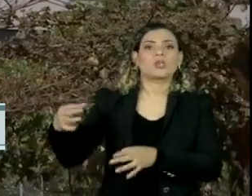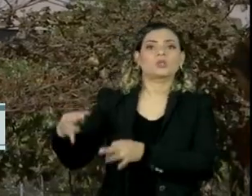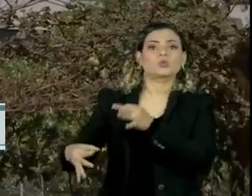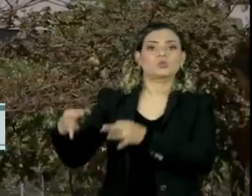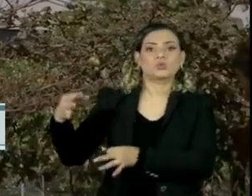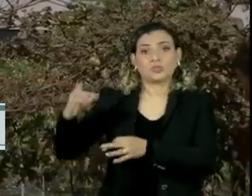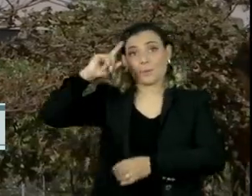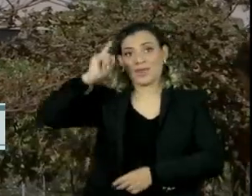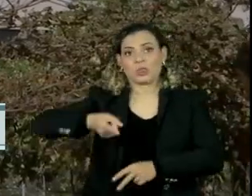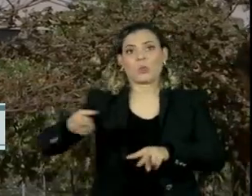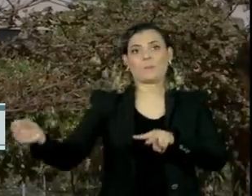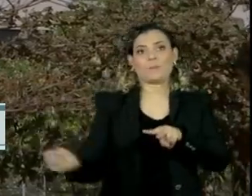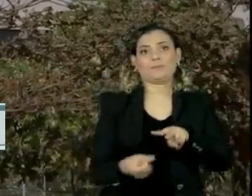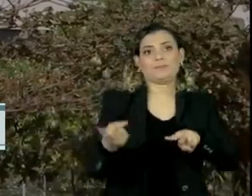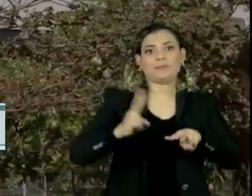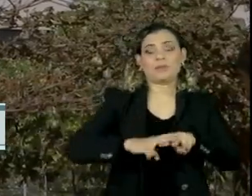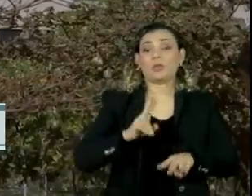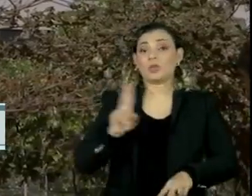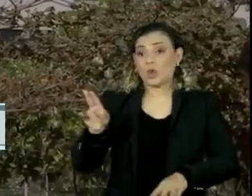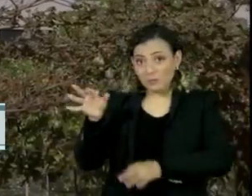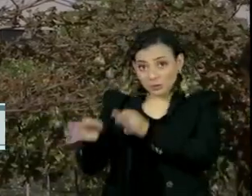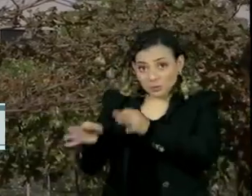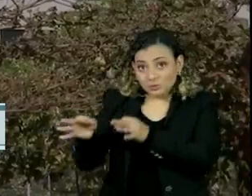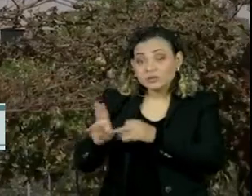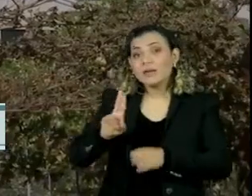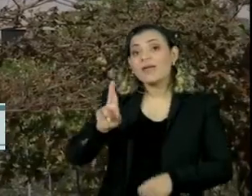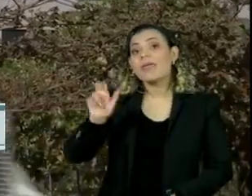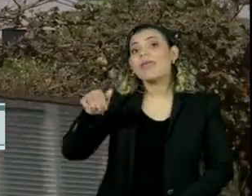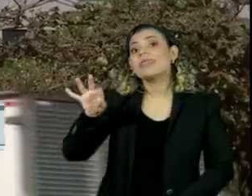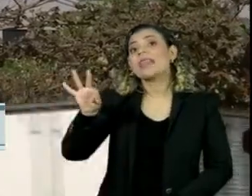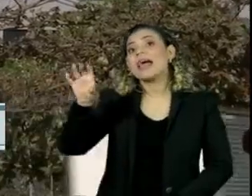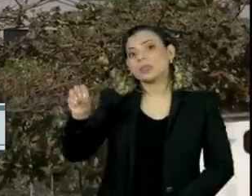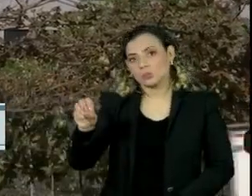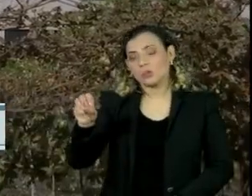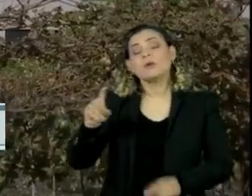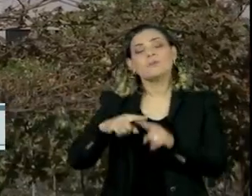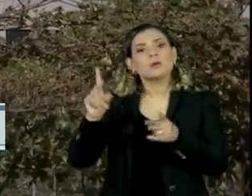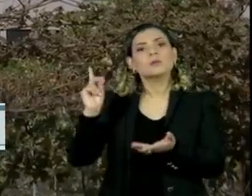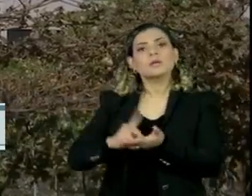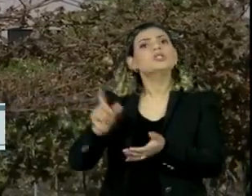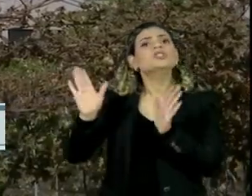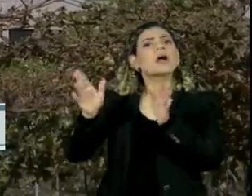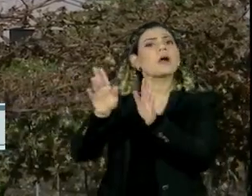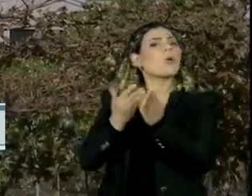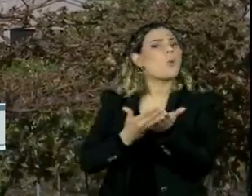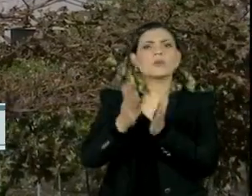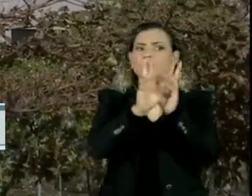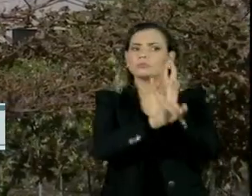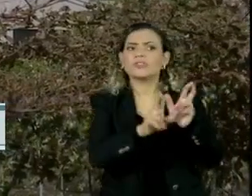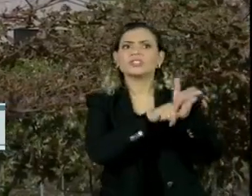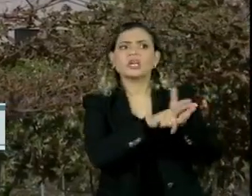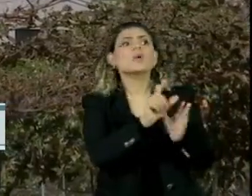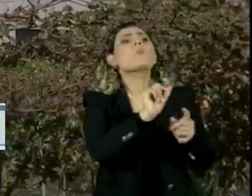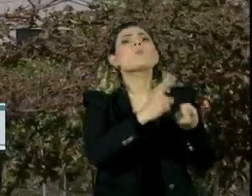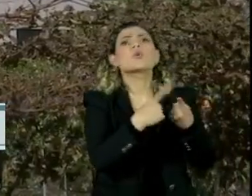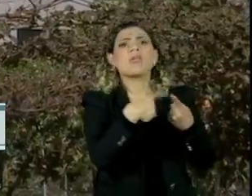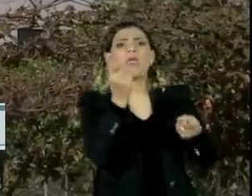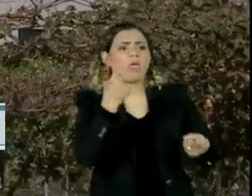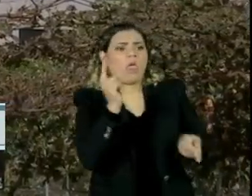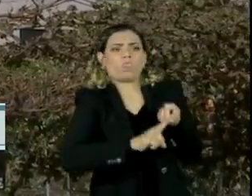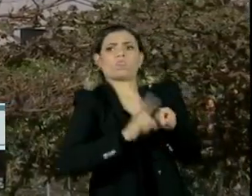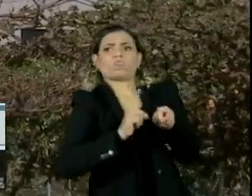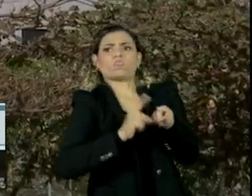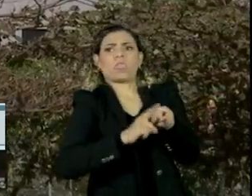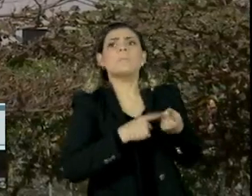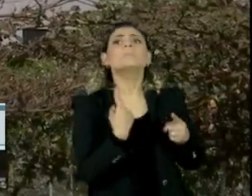Federal de Brasília, Renato Borelli. A assessoria ainda informa que já foi feito pedido de investigação dessas ameaças para